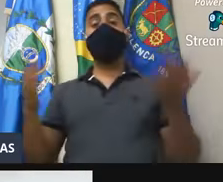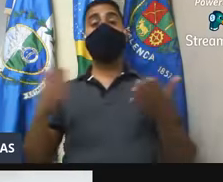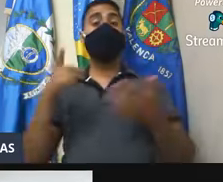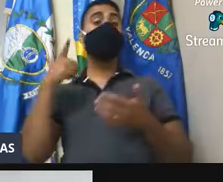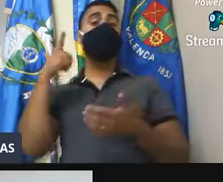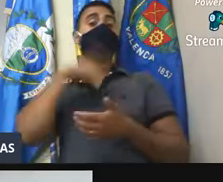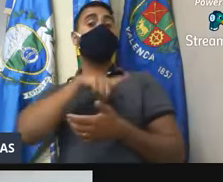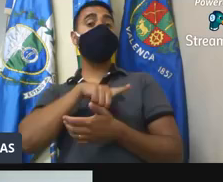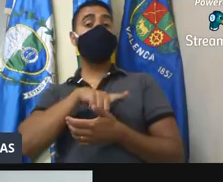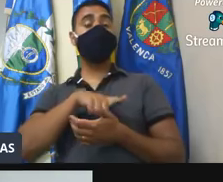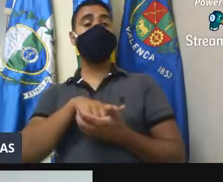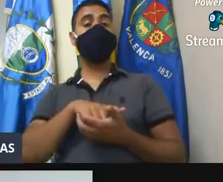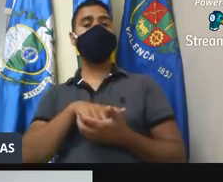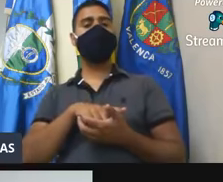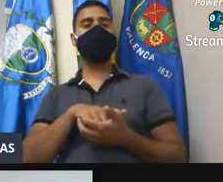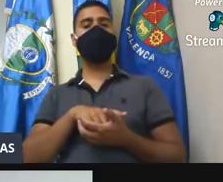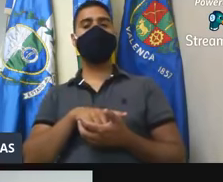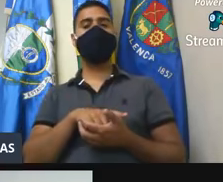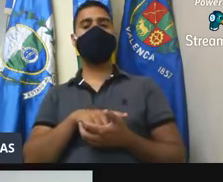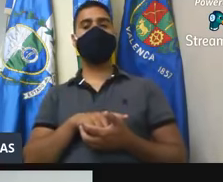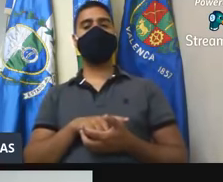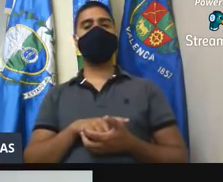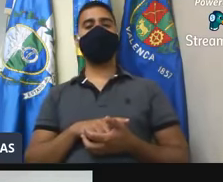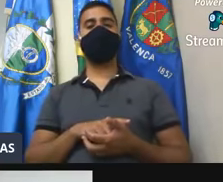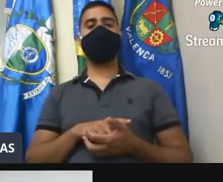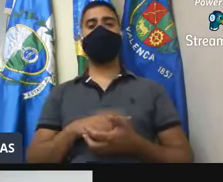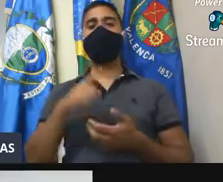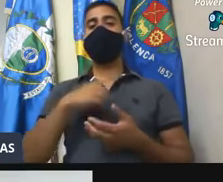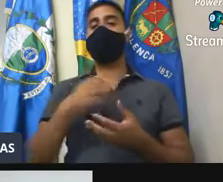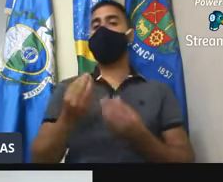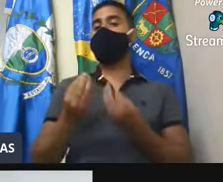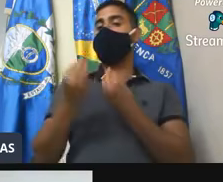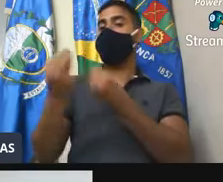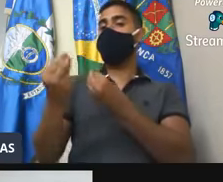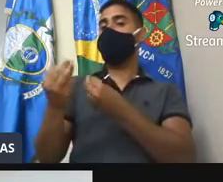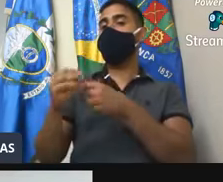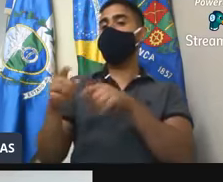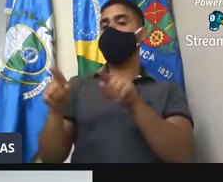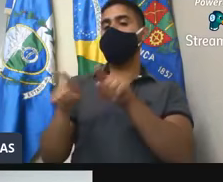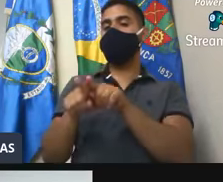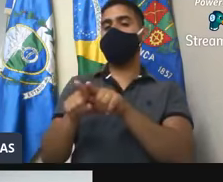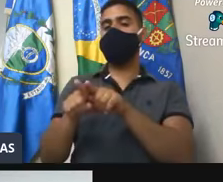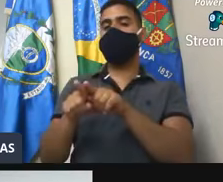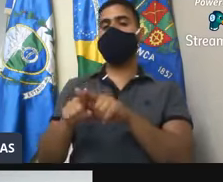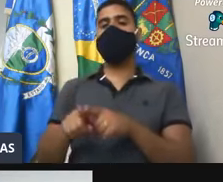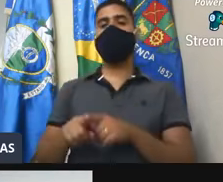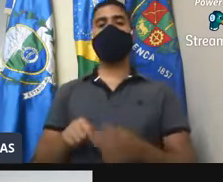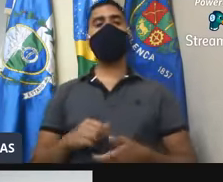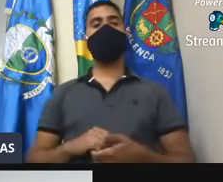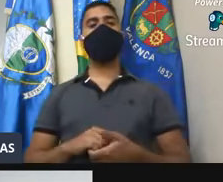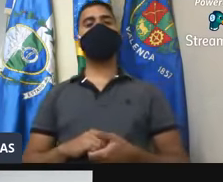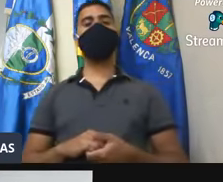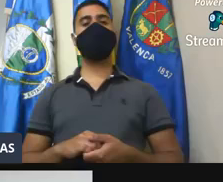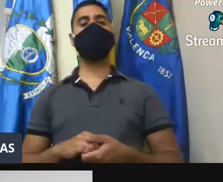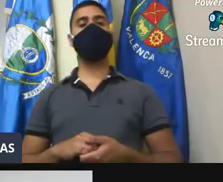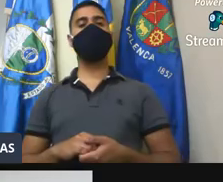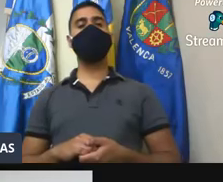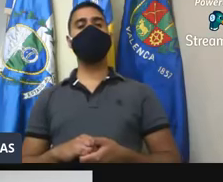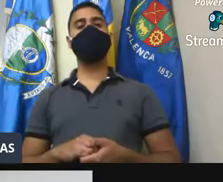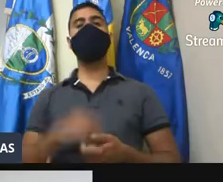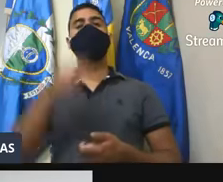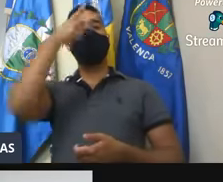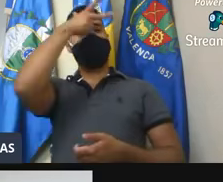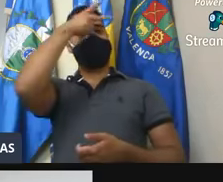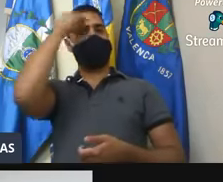concluir, concluir e fizemos uma entrega simbólica, o deputado federal esteve presente, o prefeito Fernandinho